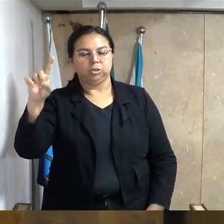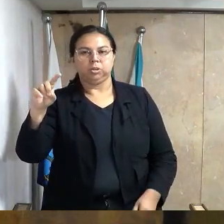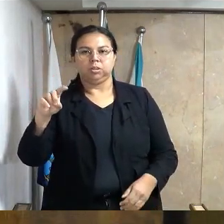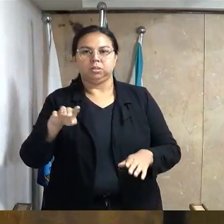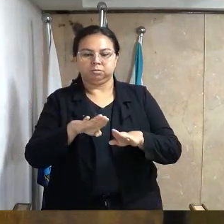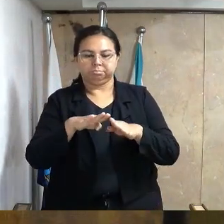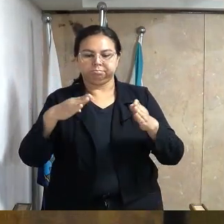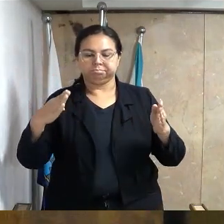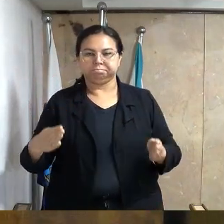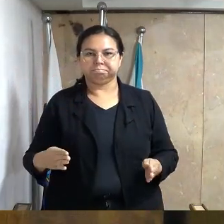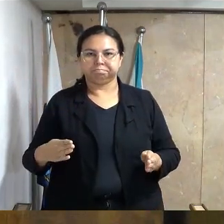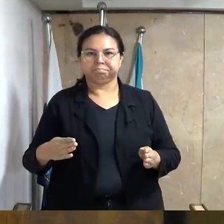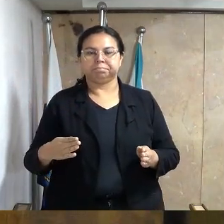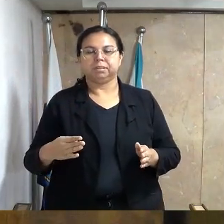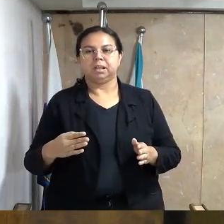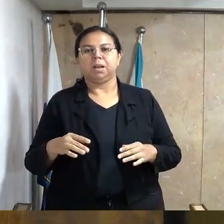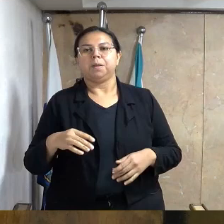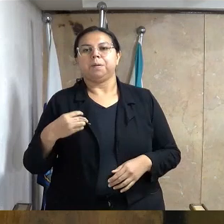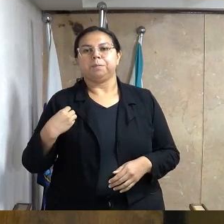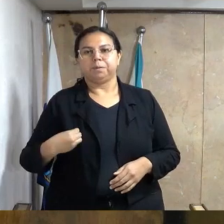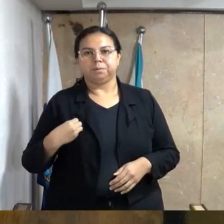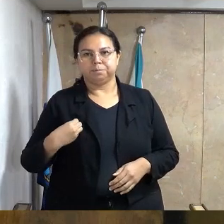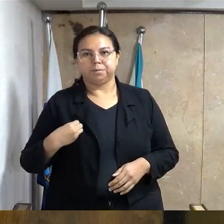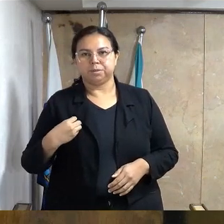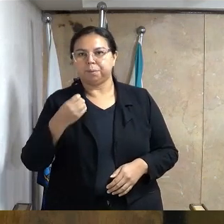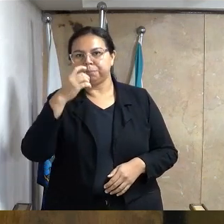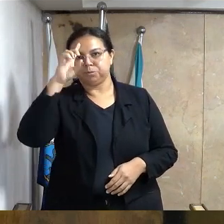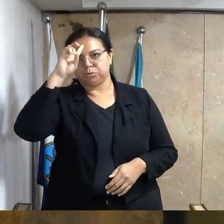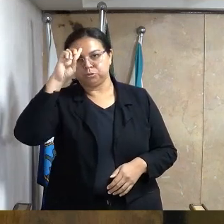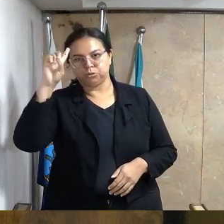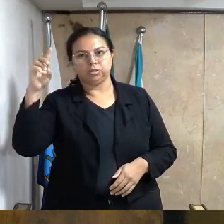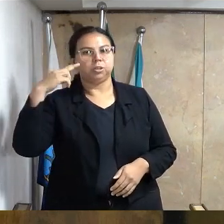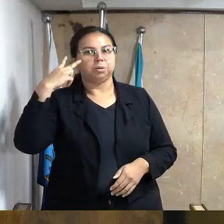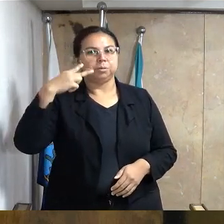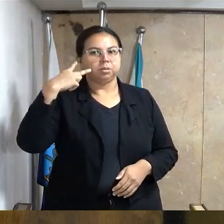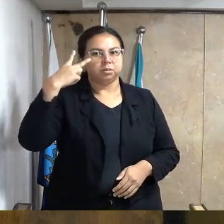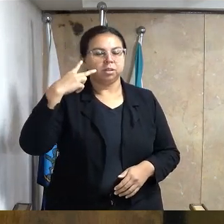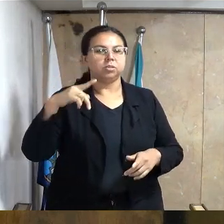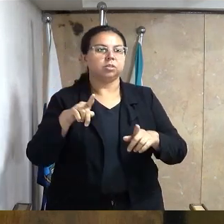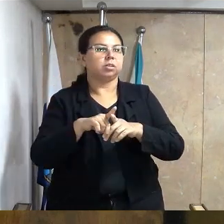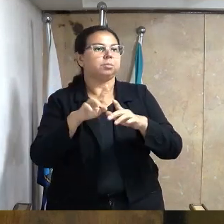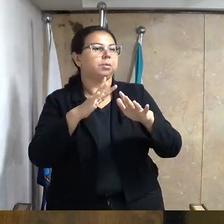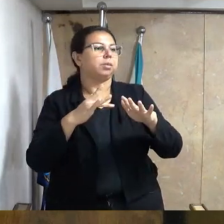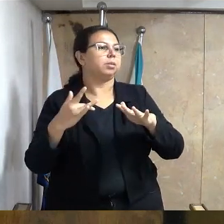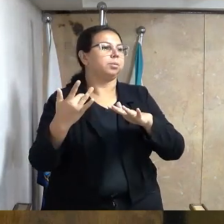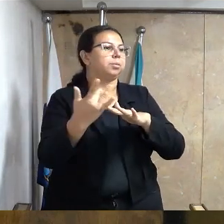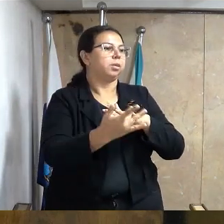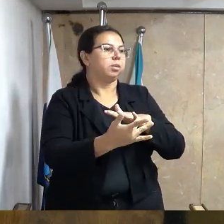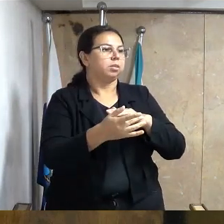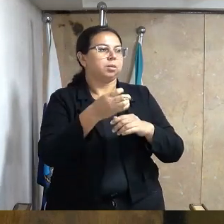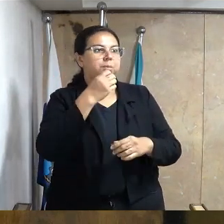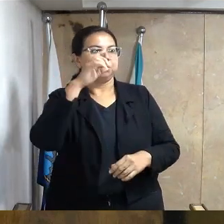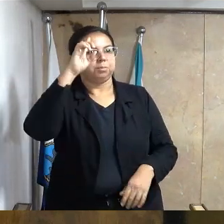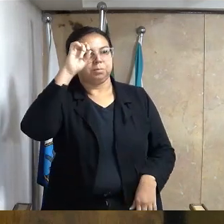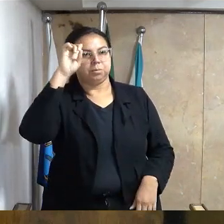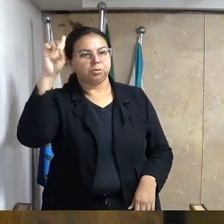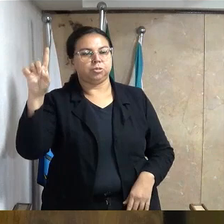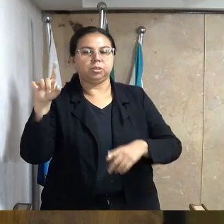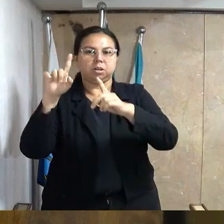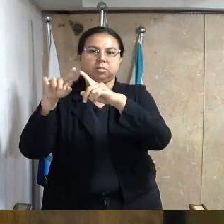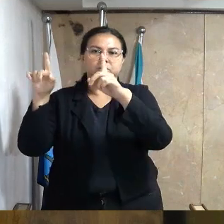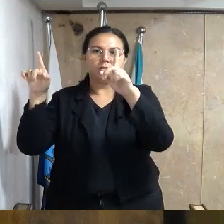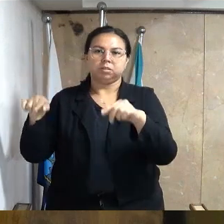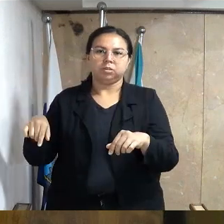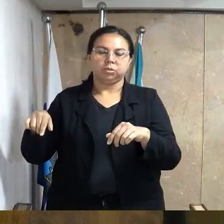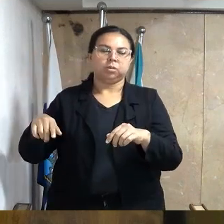diretora, bom dia a meus pares, bom dia a toda imprensa, bom dia aos prestadores de serviço desta